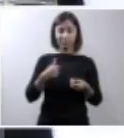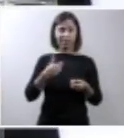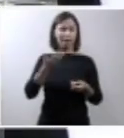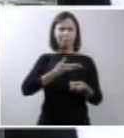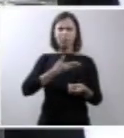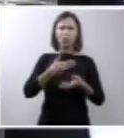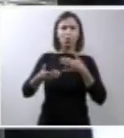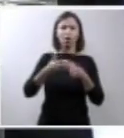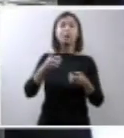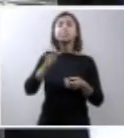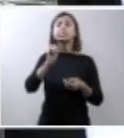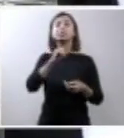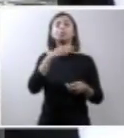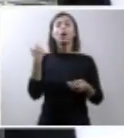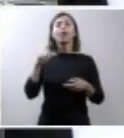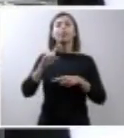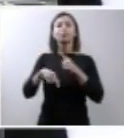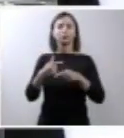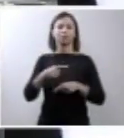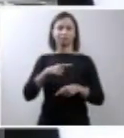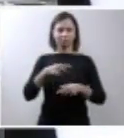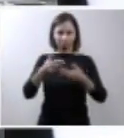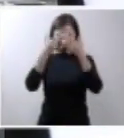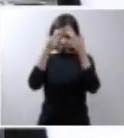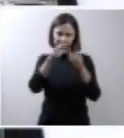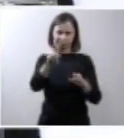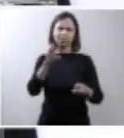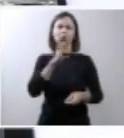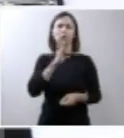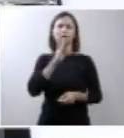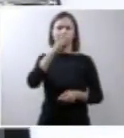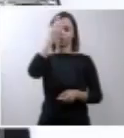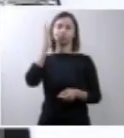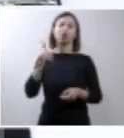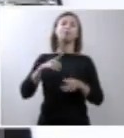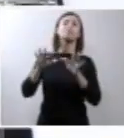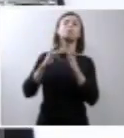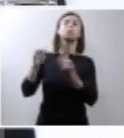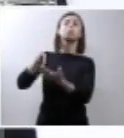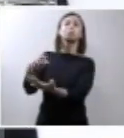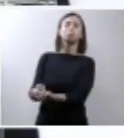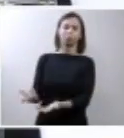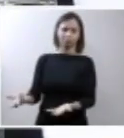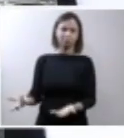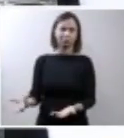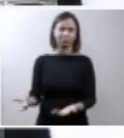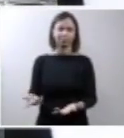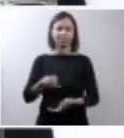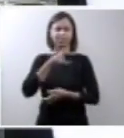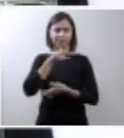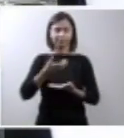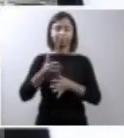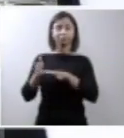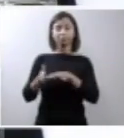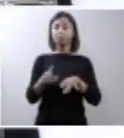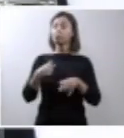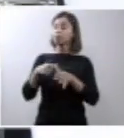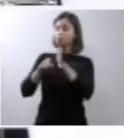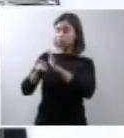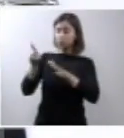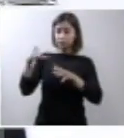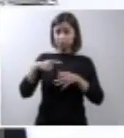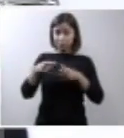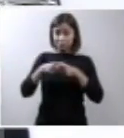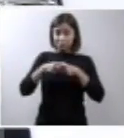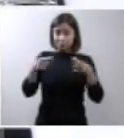pior. Eu acho que muitos aqui já tiveram essa infelicidade. Então, eu disse, falei para ela, seria